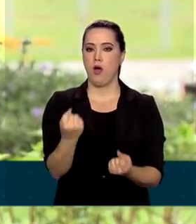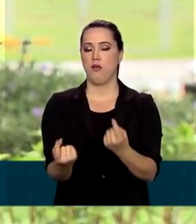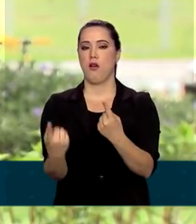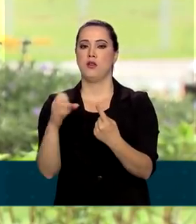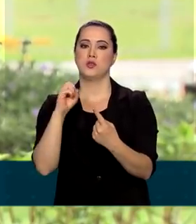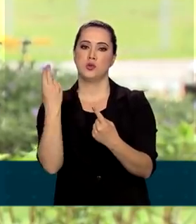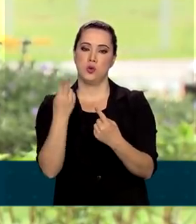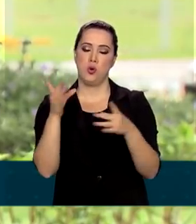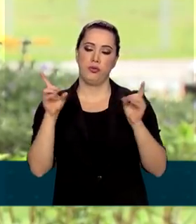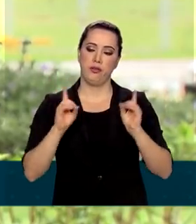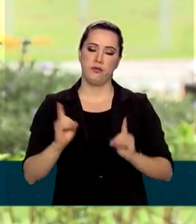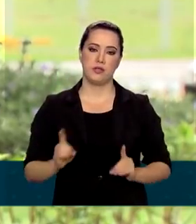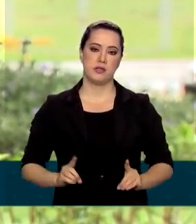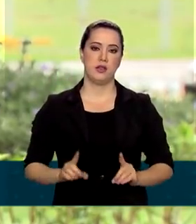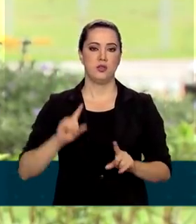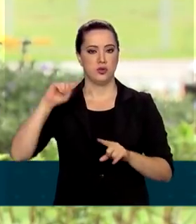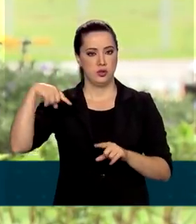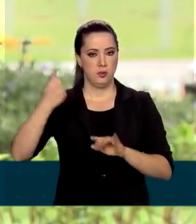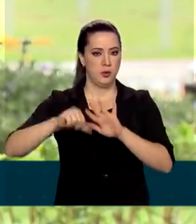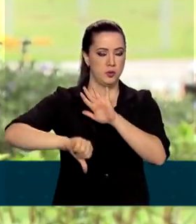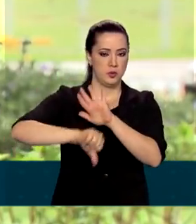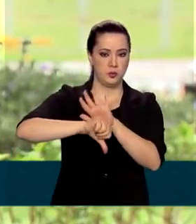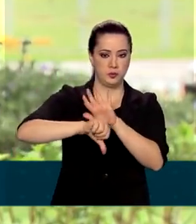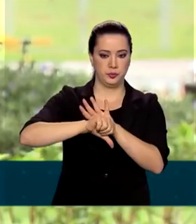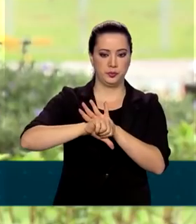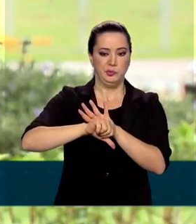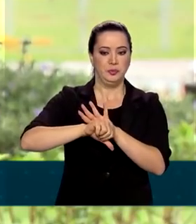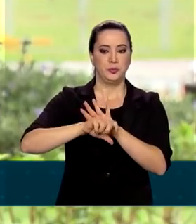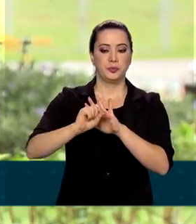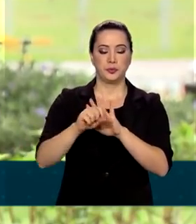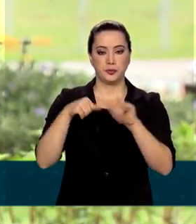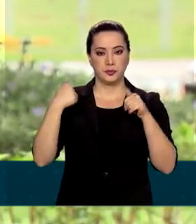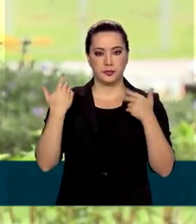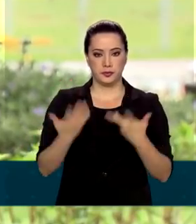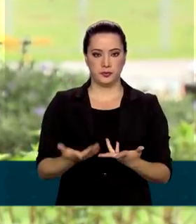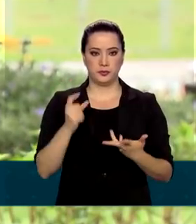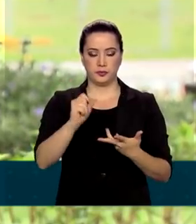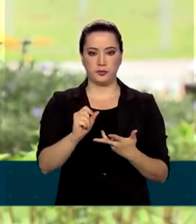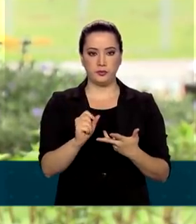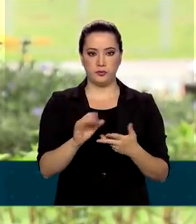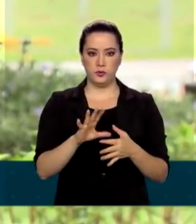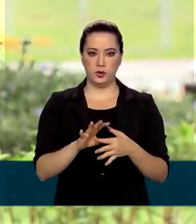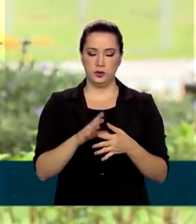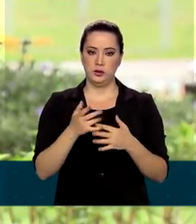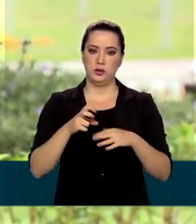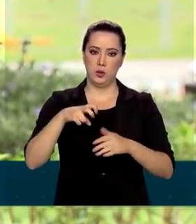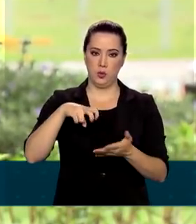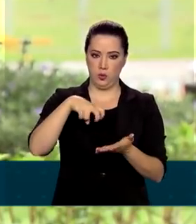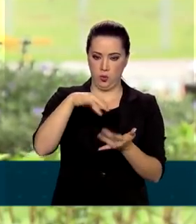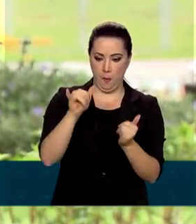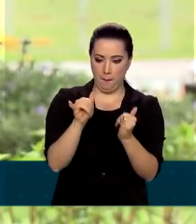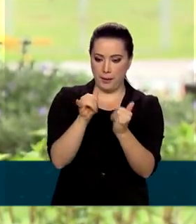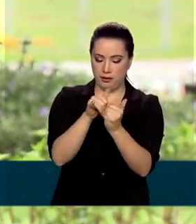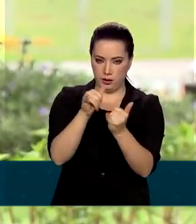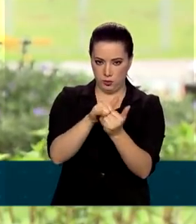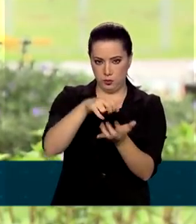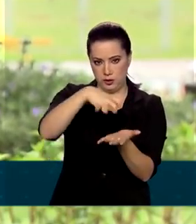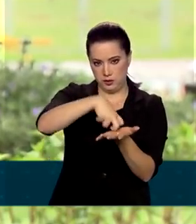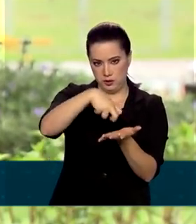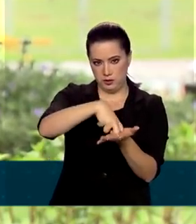físicos após o crime. Com o indulto, o preso tem a pena extinta e pode